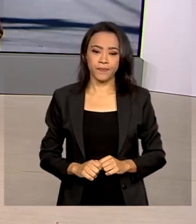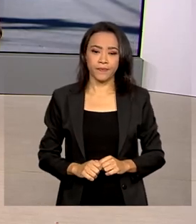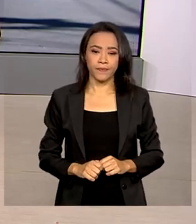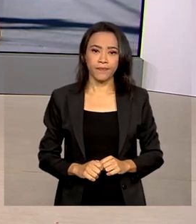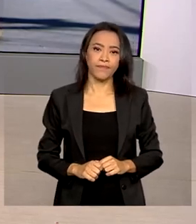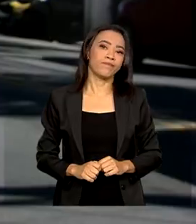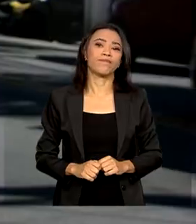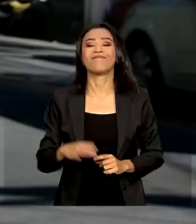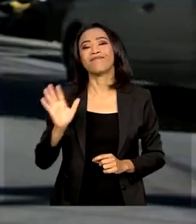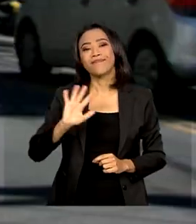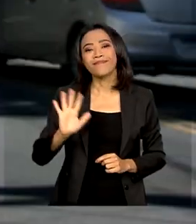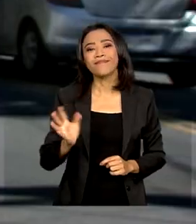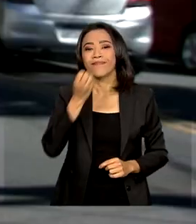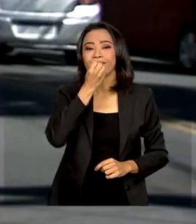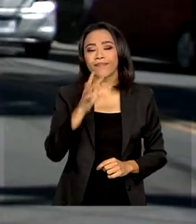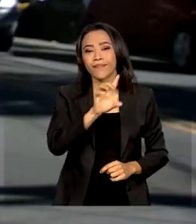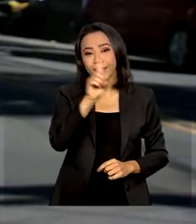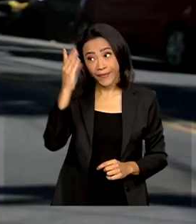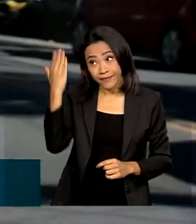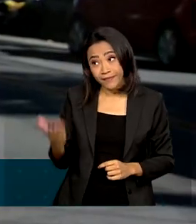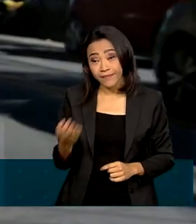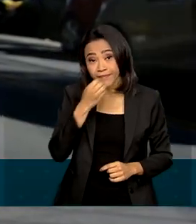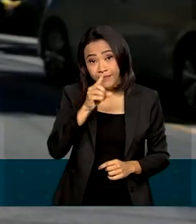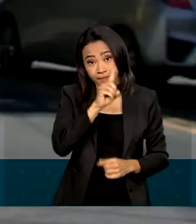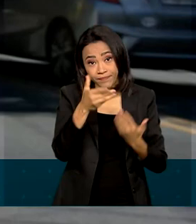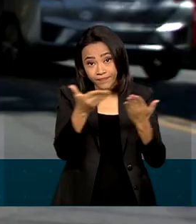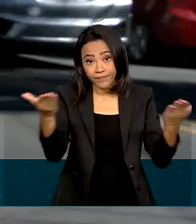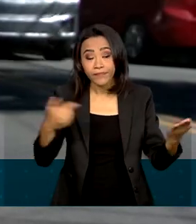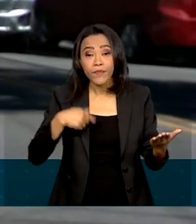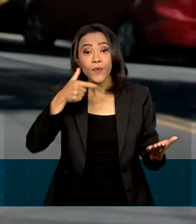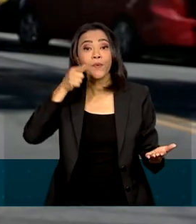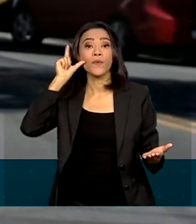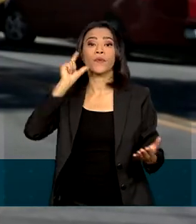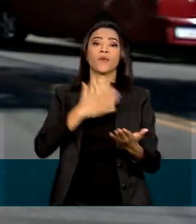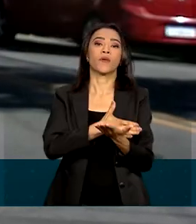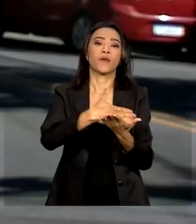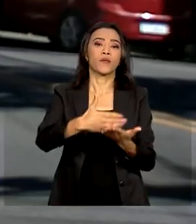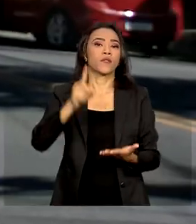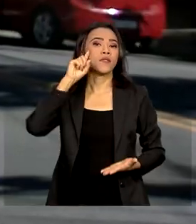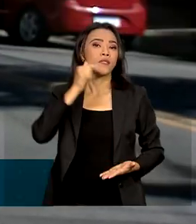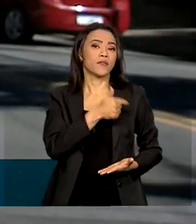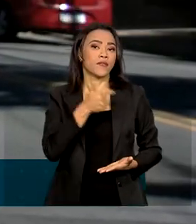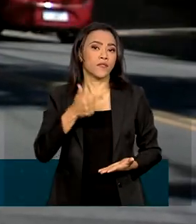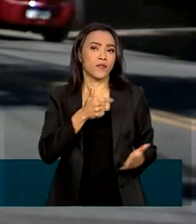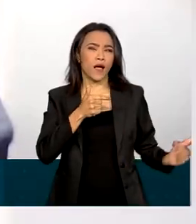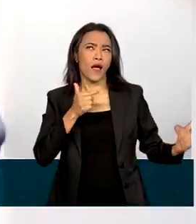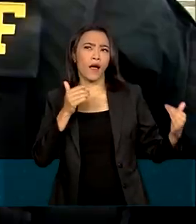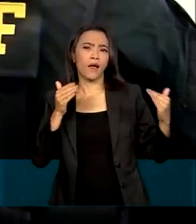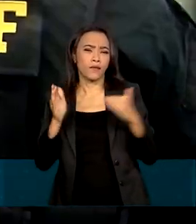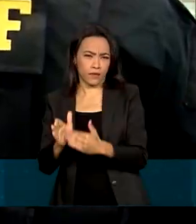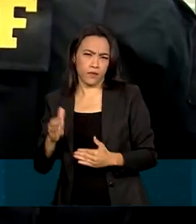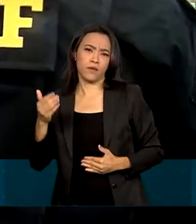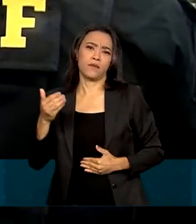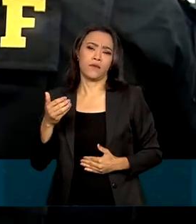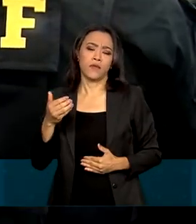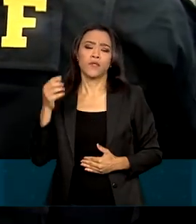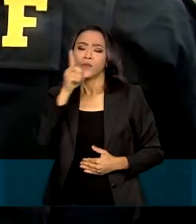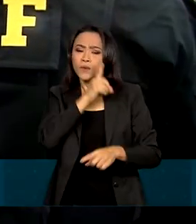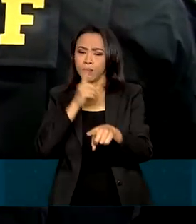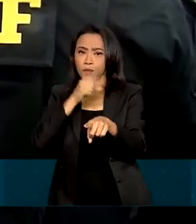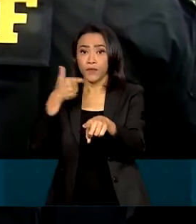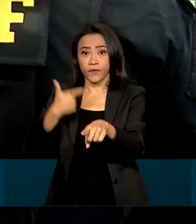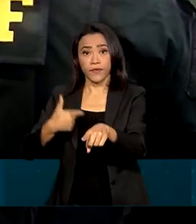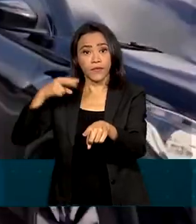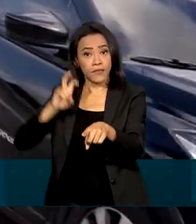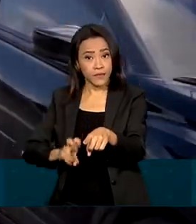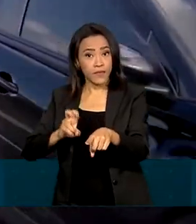Oi, Mara. Bom dia para você, bom dia para todo mundo. A sua operação teve início ontem, dia 22, e vai até o próximo domingo, dia 25, nas